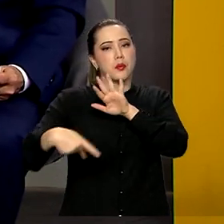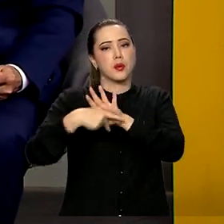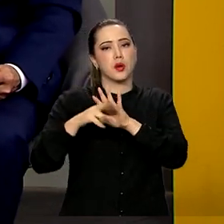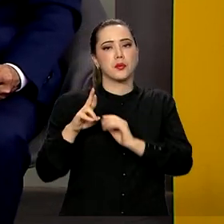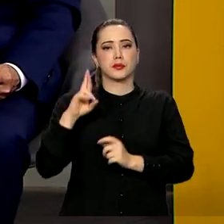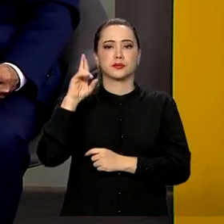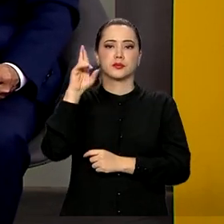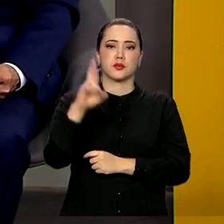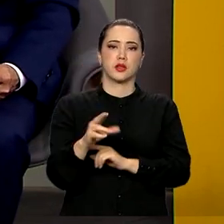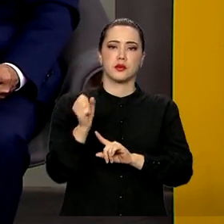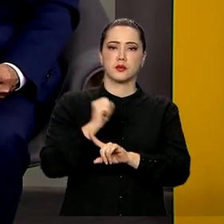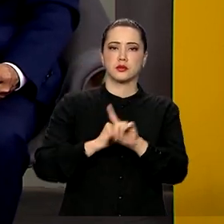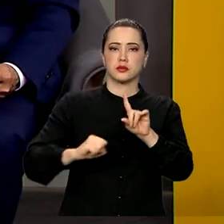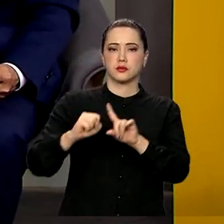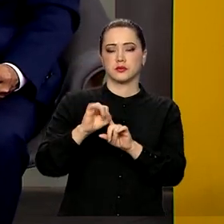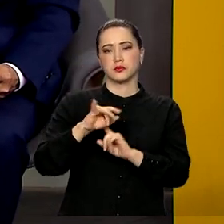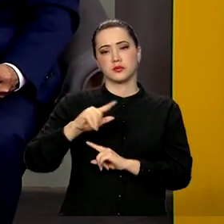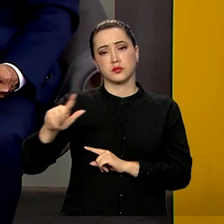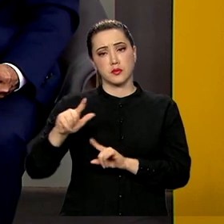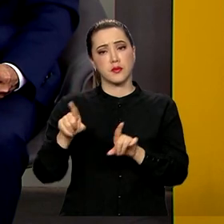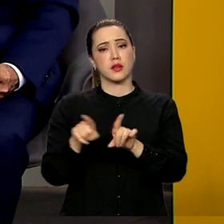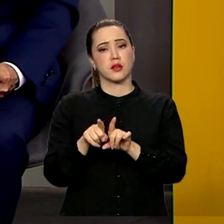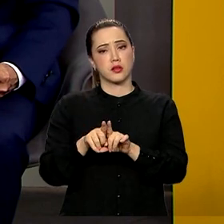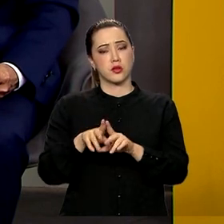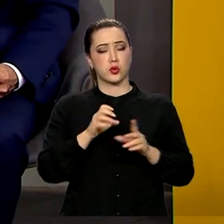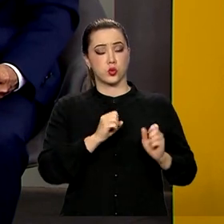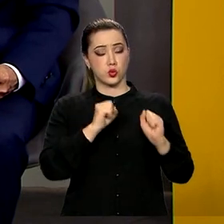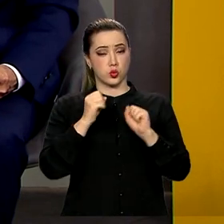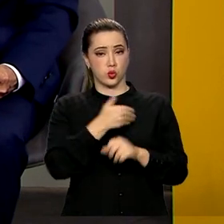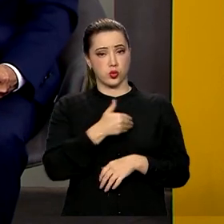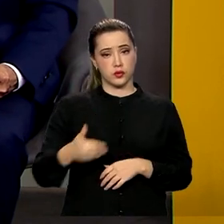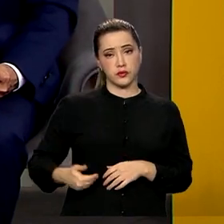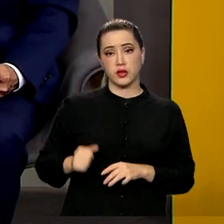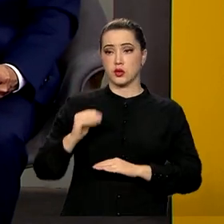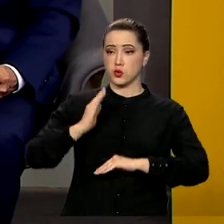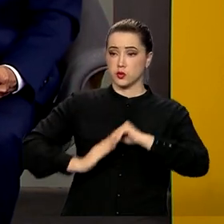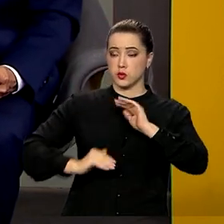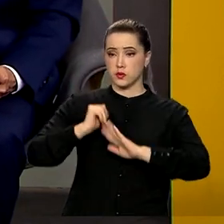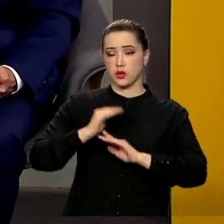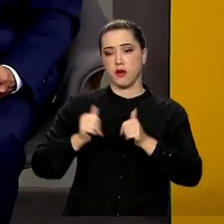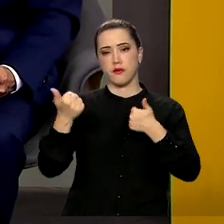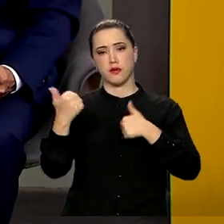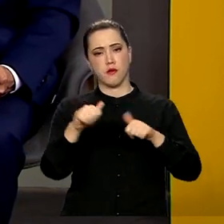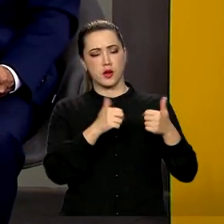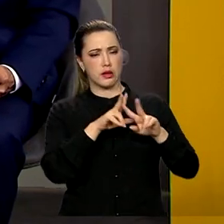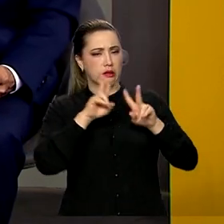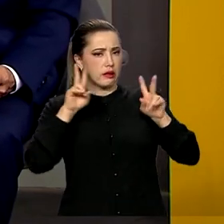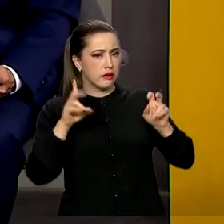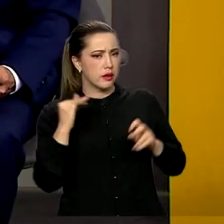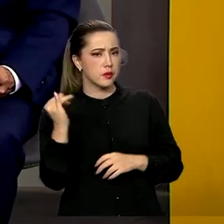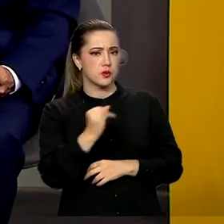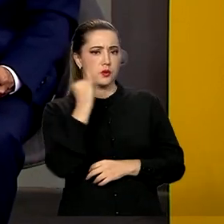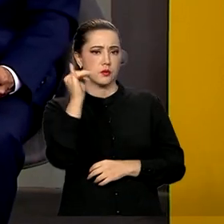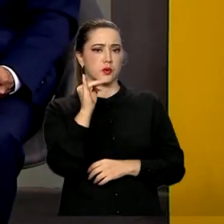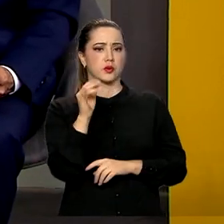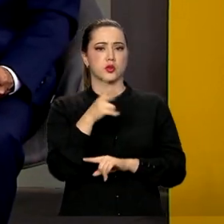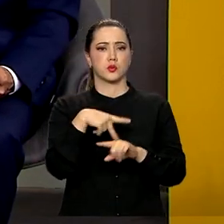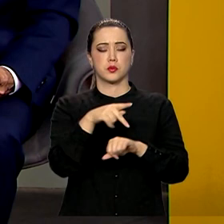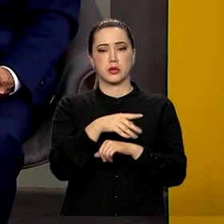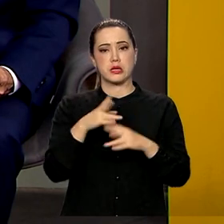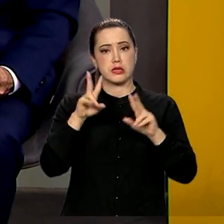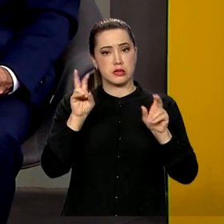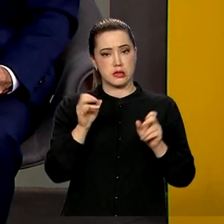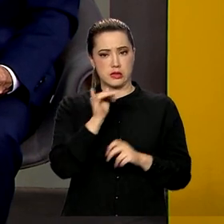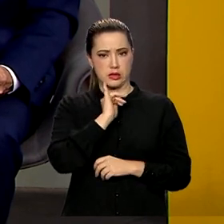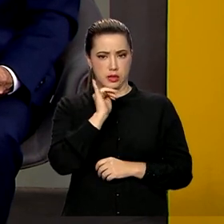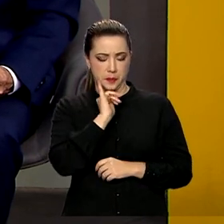representantes da sociedade civil, do poder público e de especialistas vai analisar questões de grande importância para o país, como,